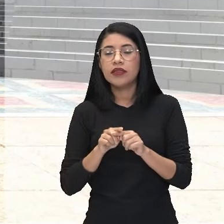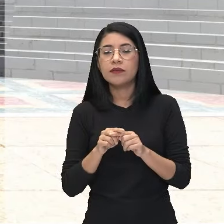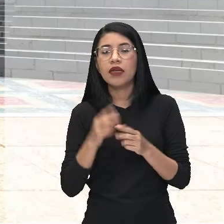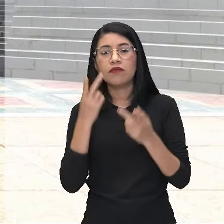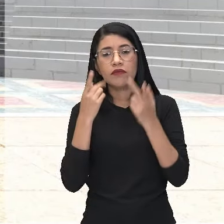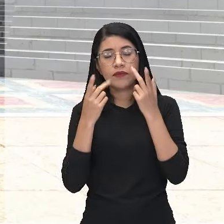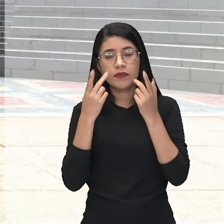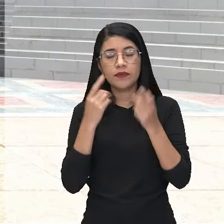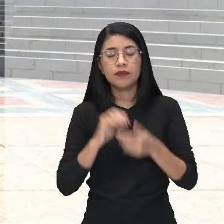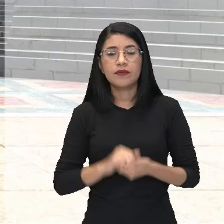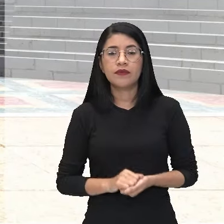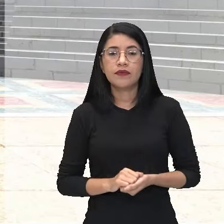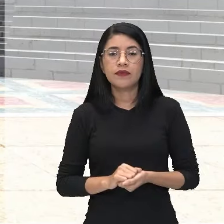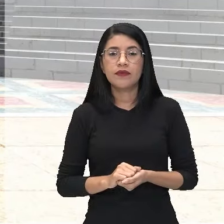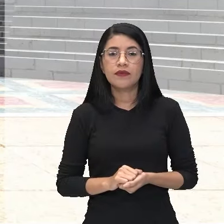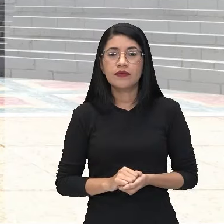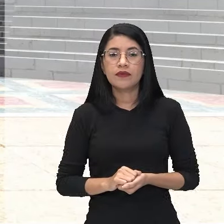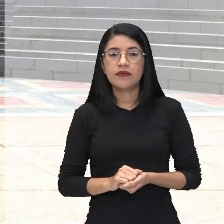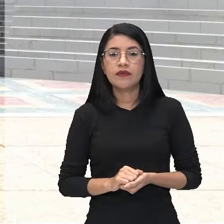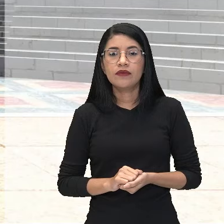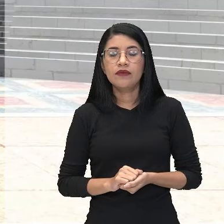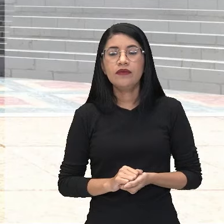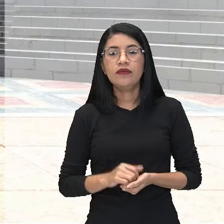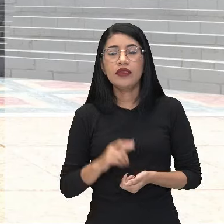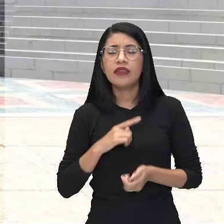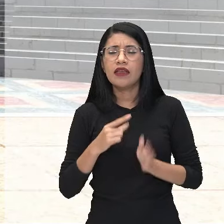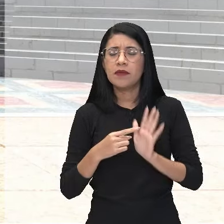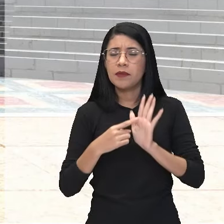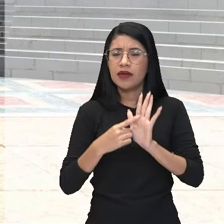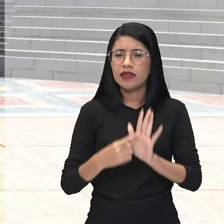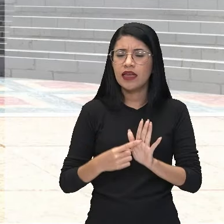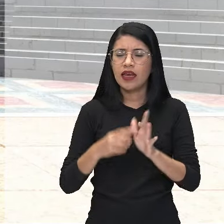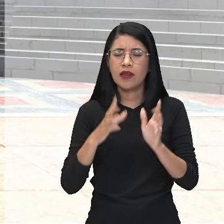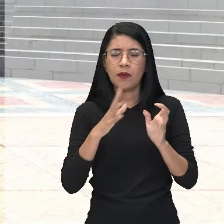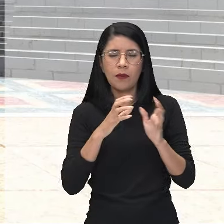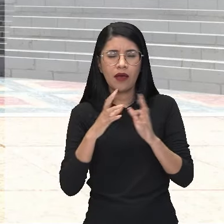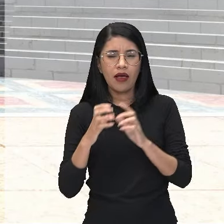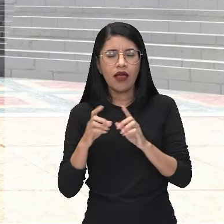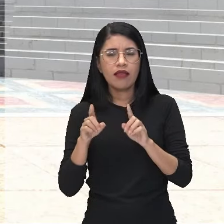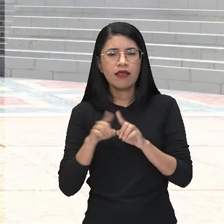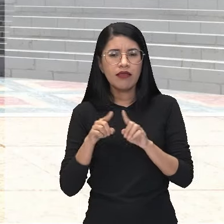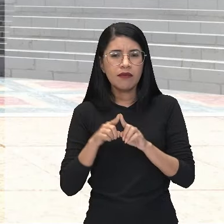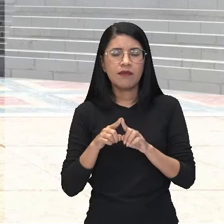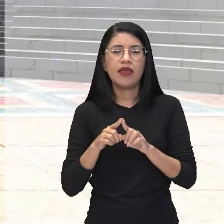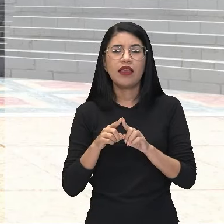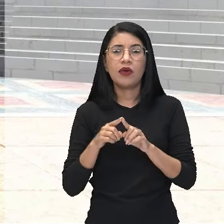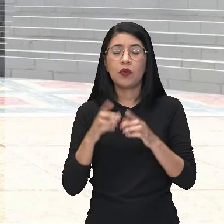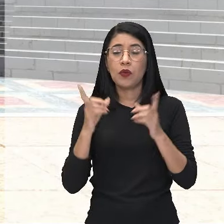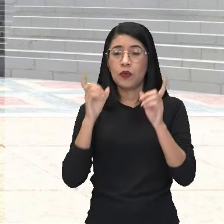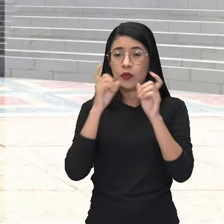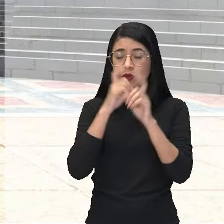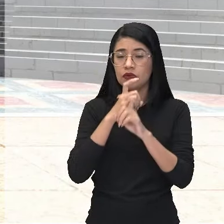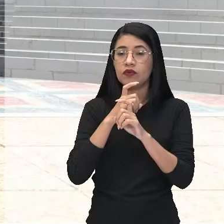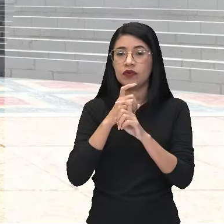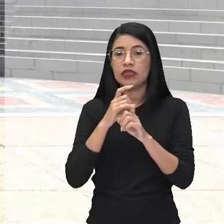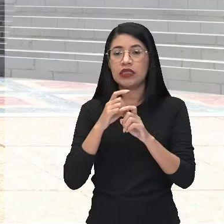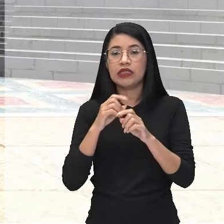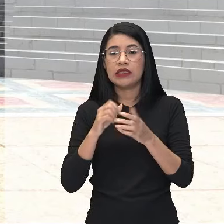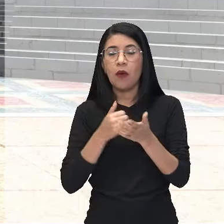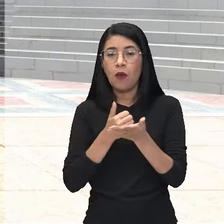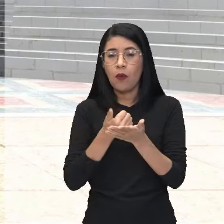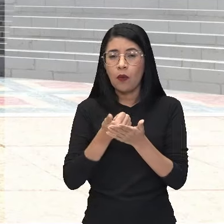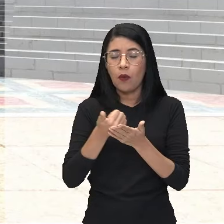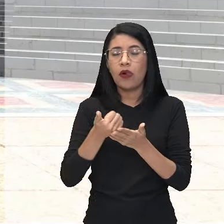gênero dramático, né? Vai ter ali uma exposição, um conflito, uma complicação, um clímax, né? Uma